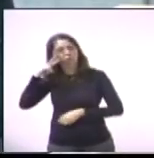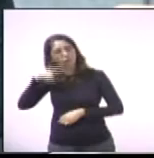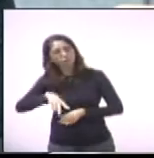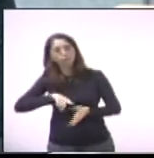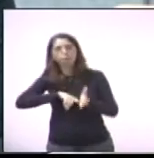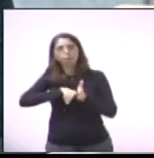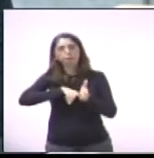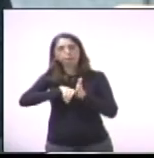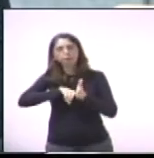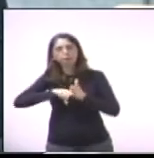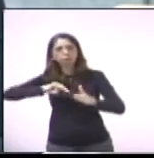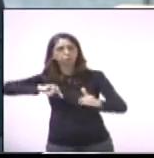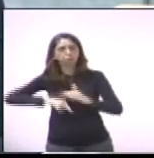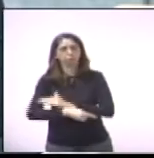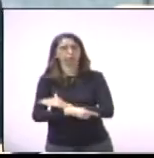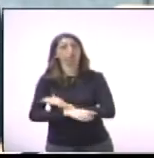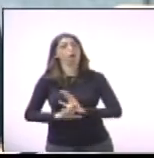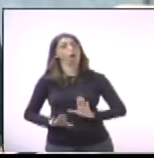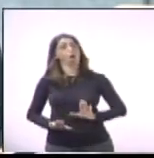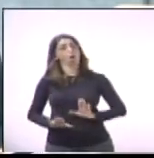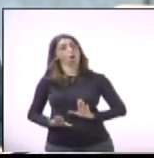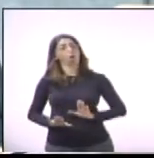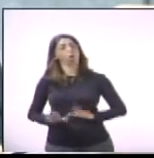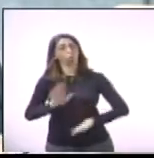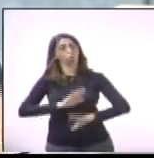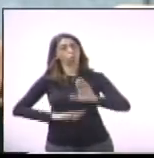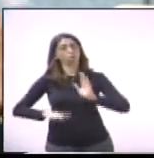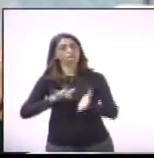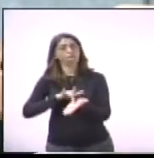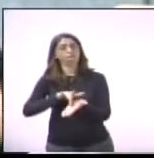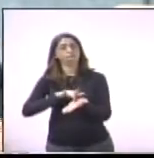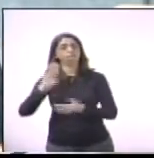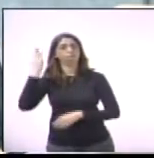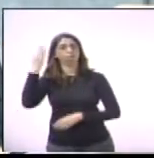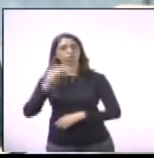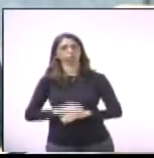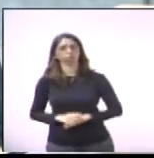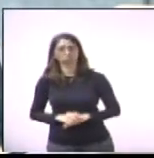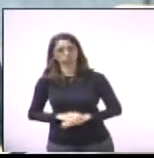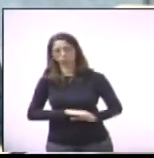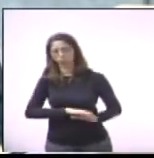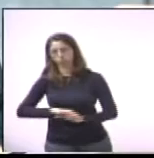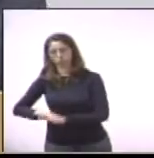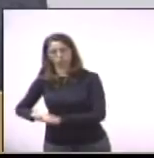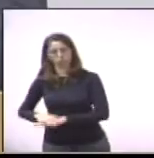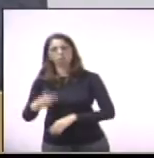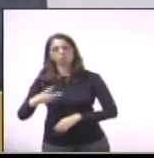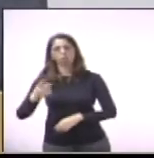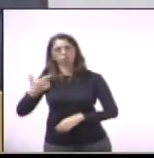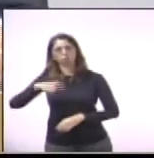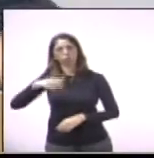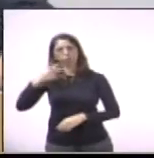para não serem enganados. Por enquanto é só e eu falo na segunda parte. Obrigada.